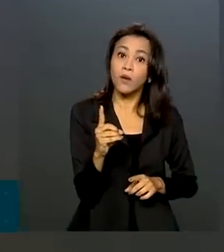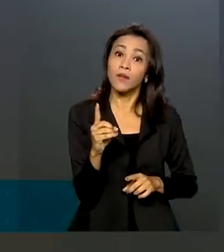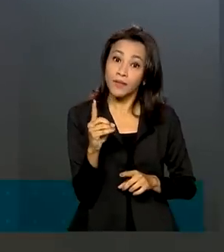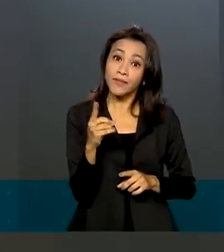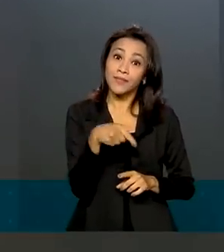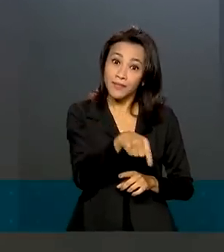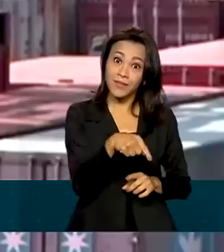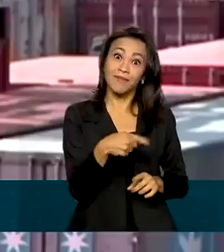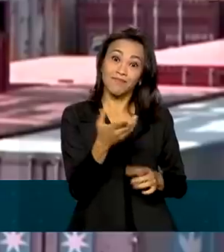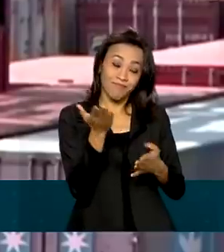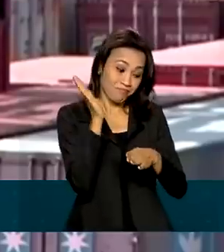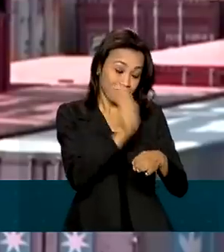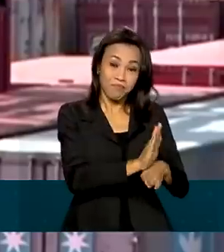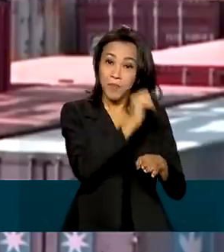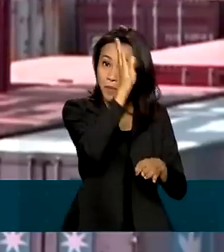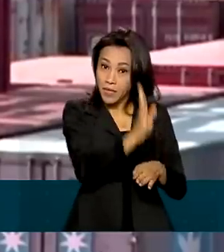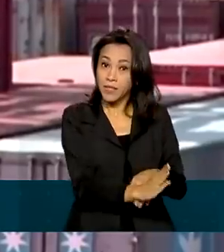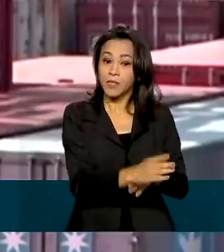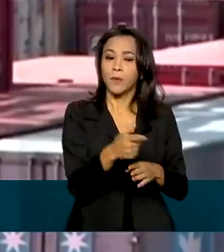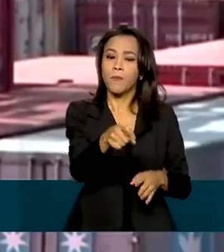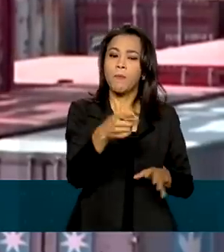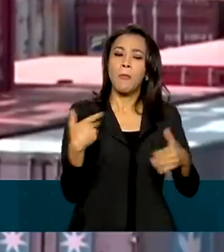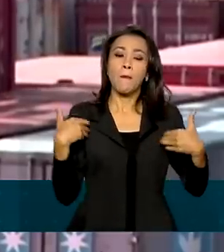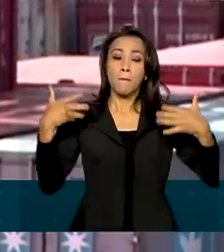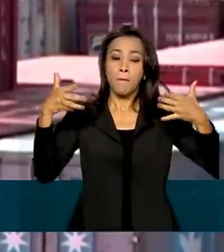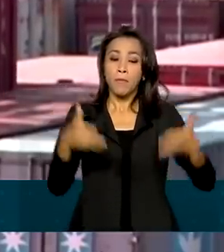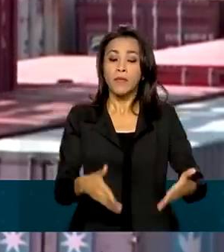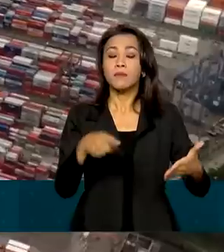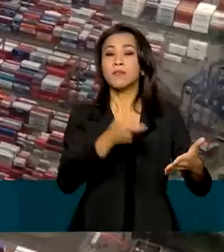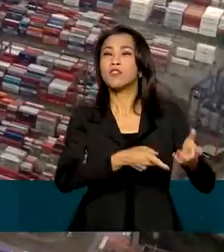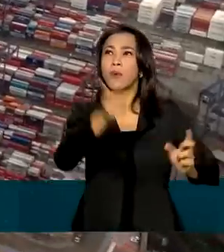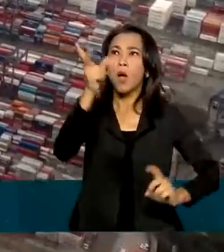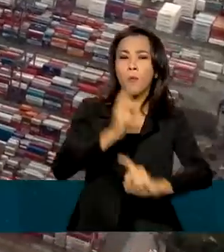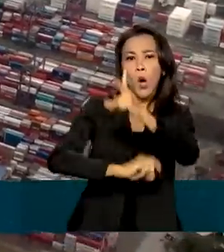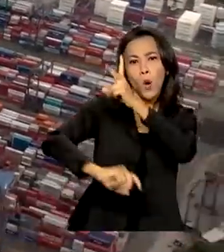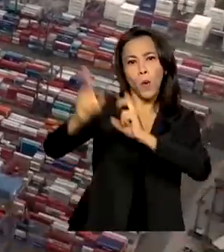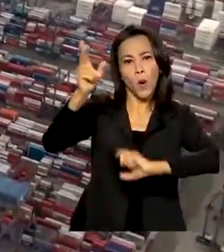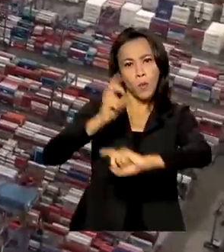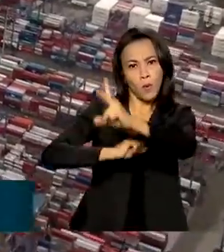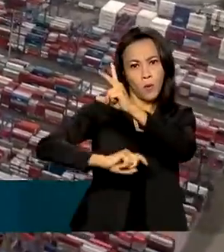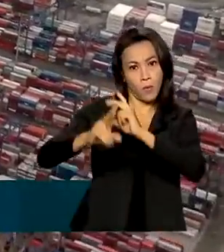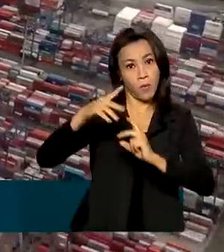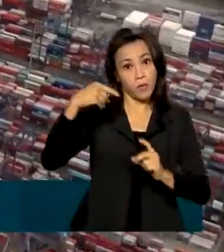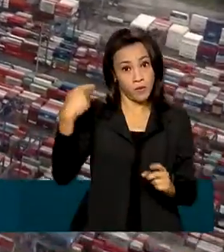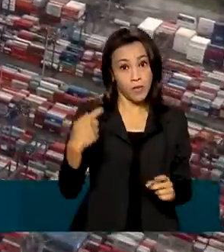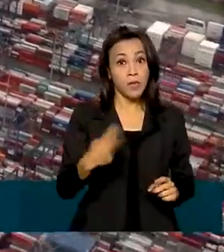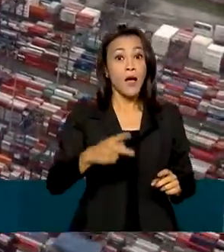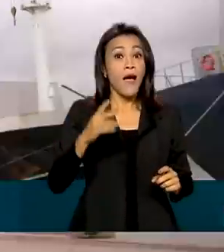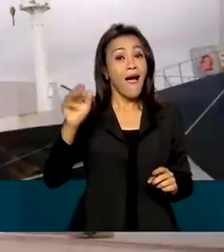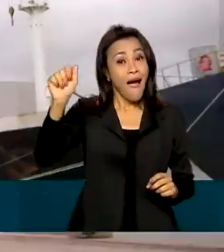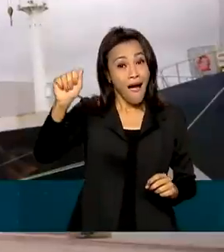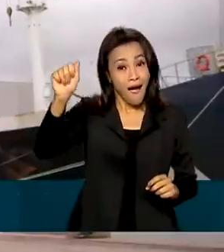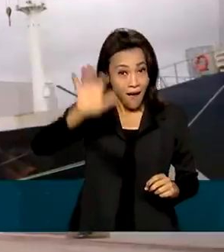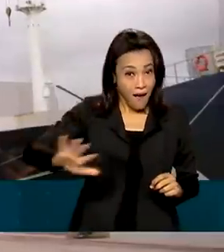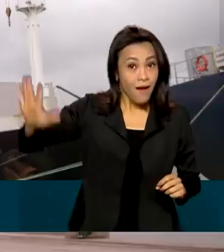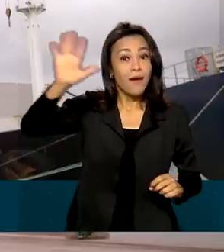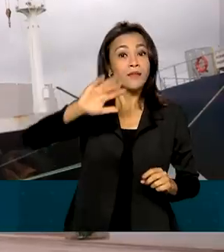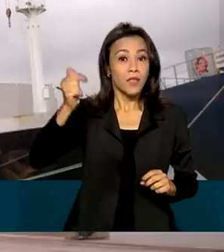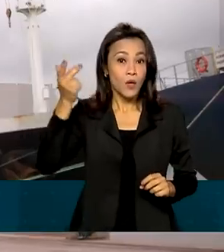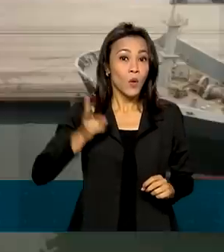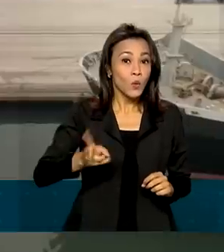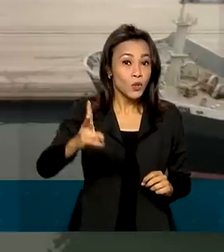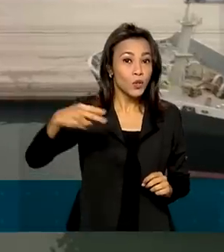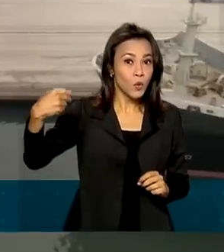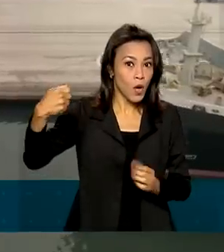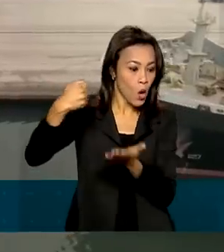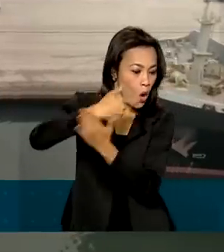do Brasil. Em termos de participação nas exportações nacionais, a Ásia continua absorvendo a